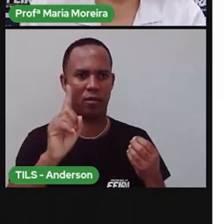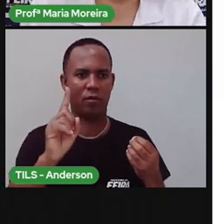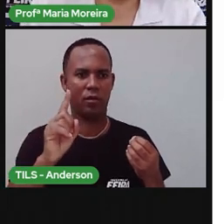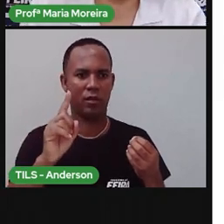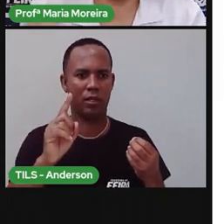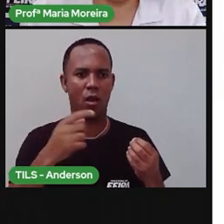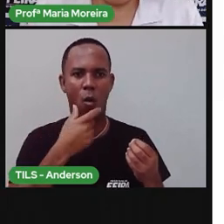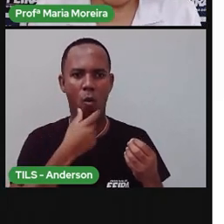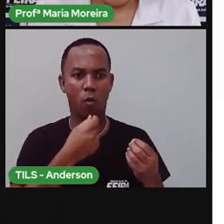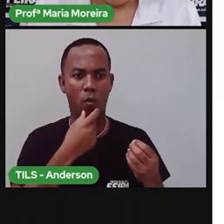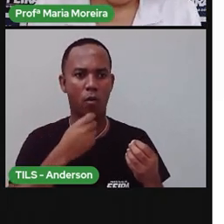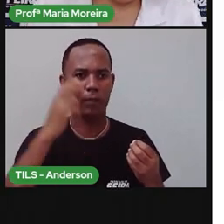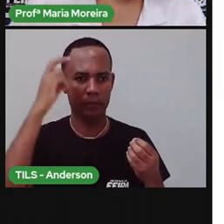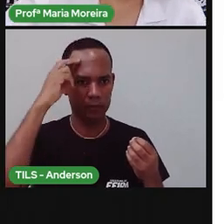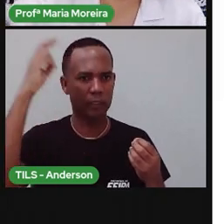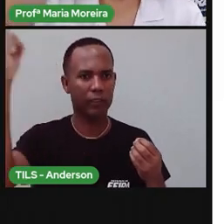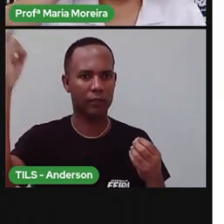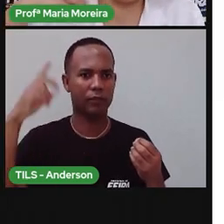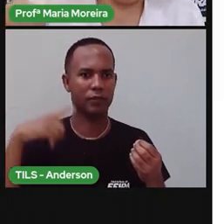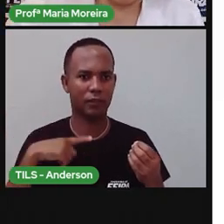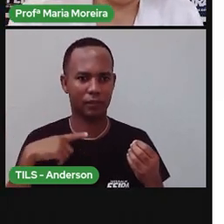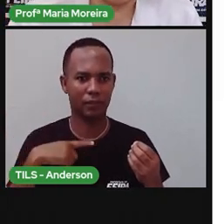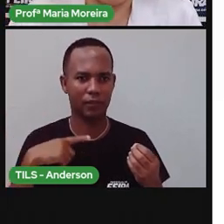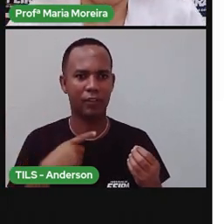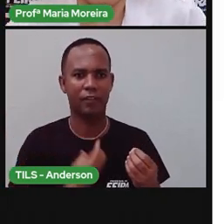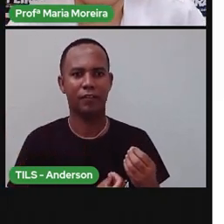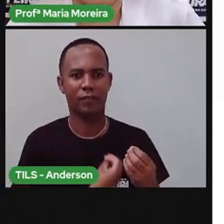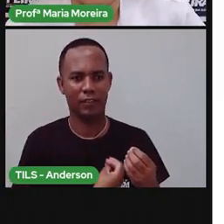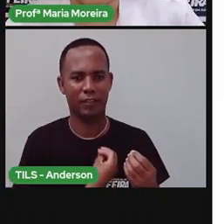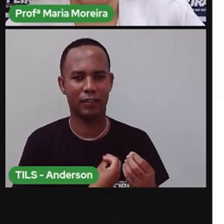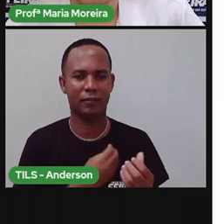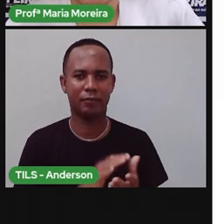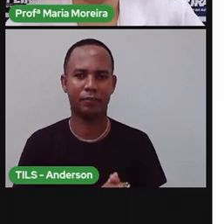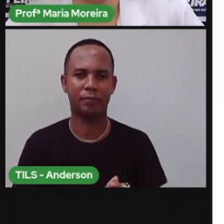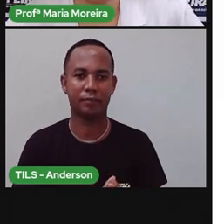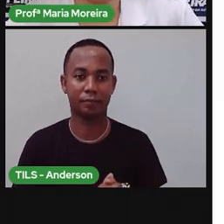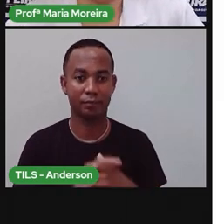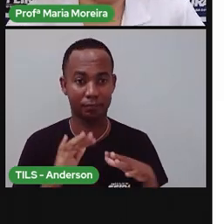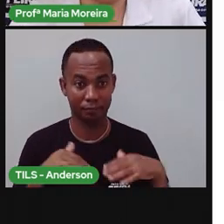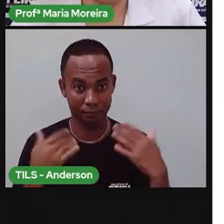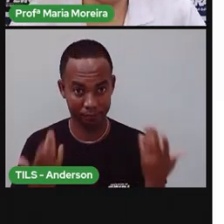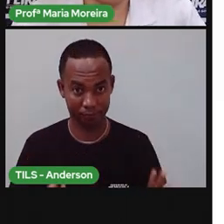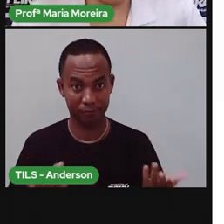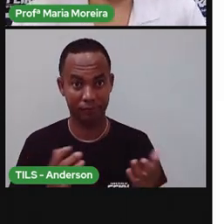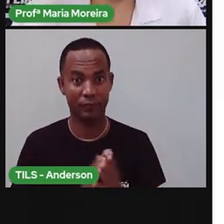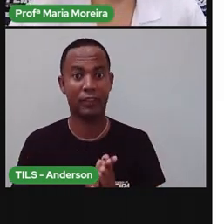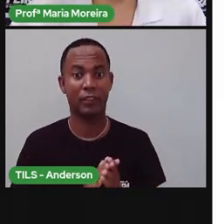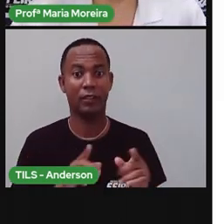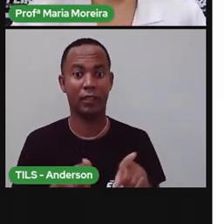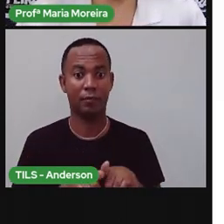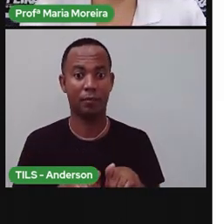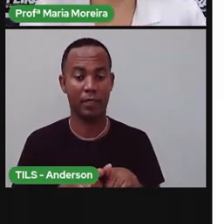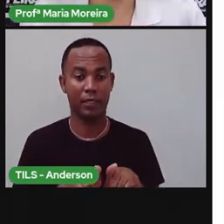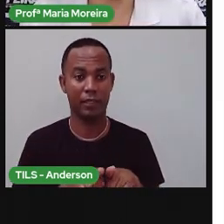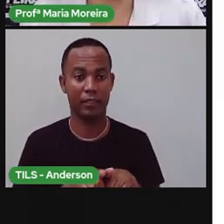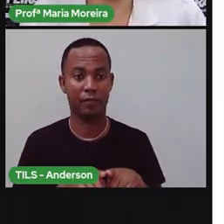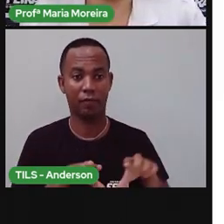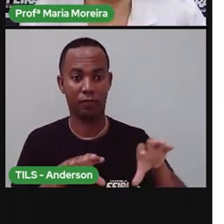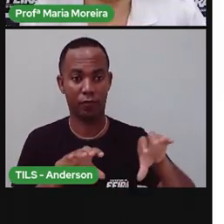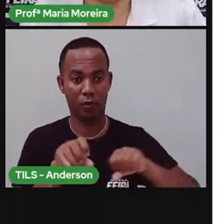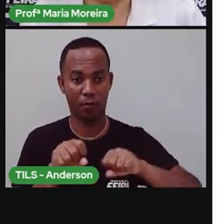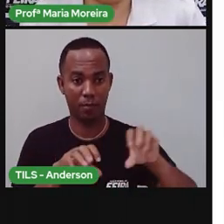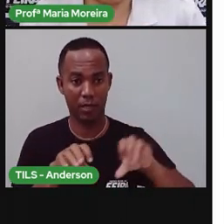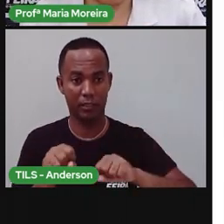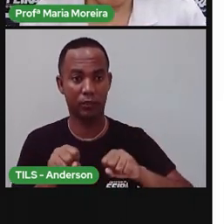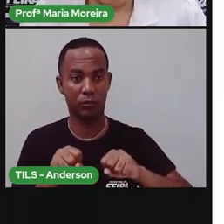isso que difere o homem dos outros seres vivos, tá, gente? Bom, através dessas relações, vamos formando o nosso